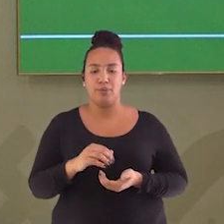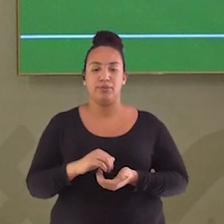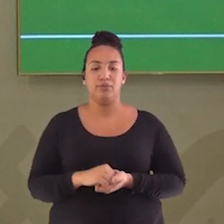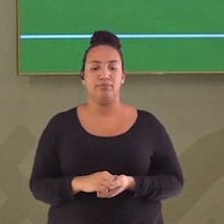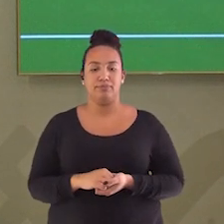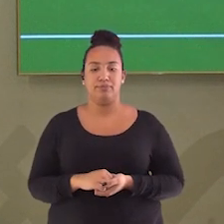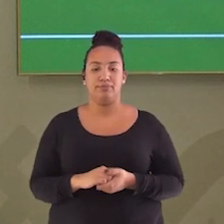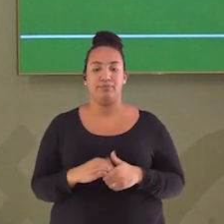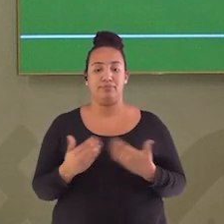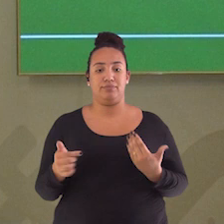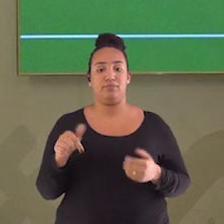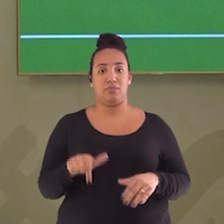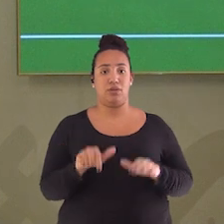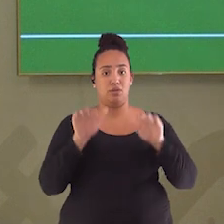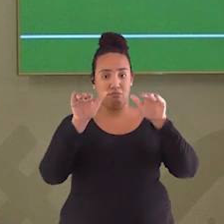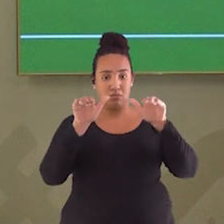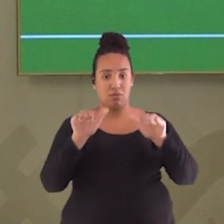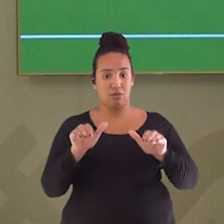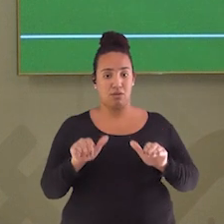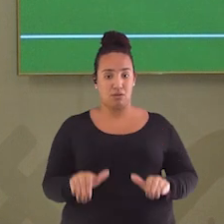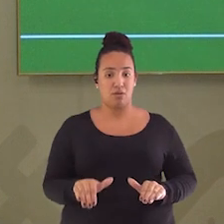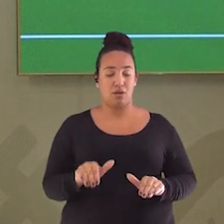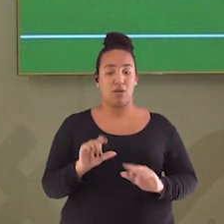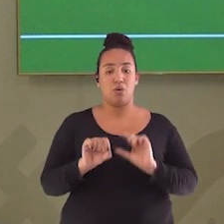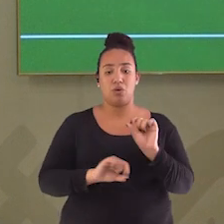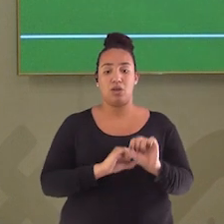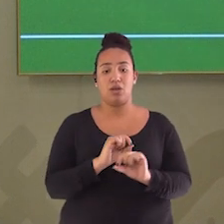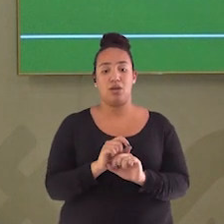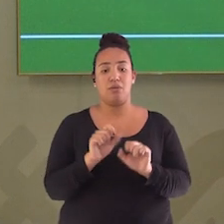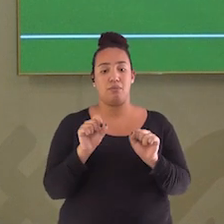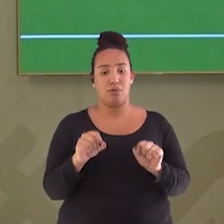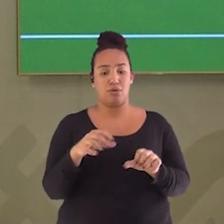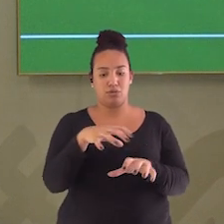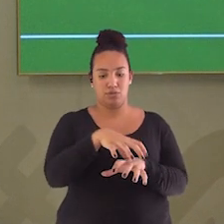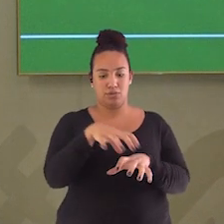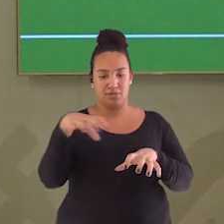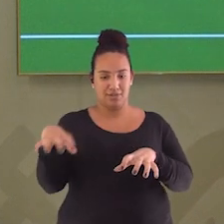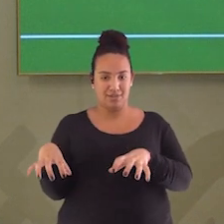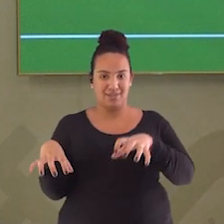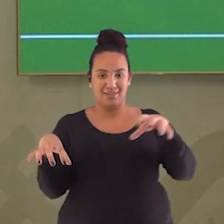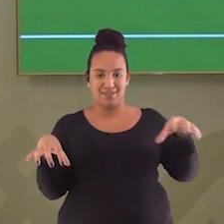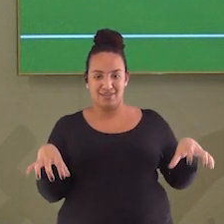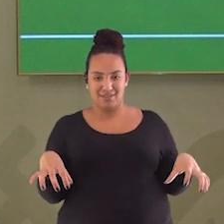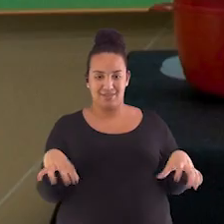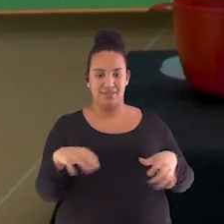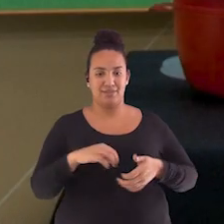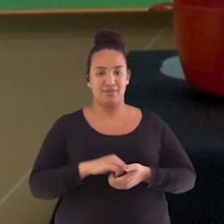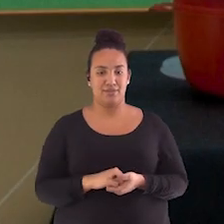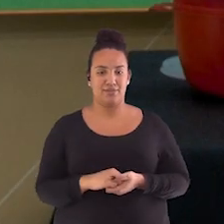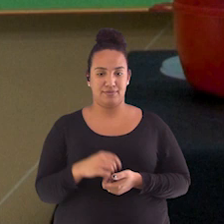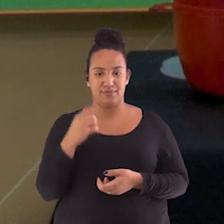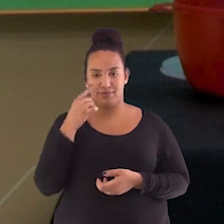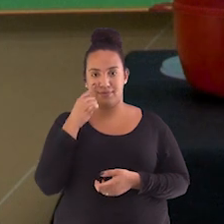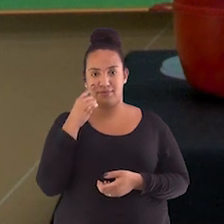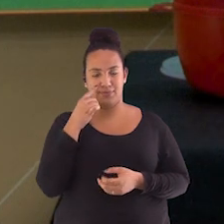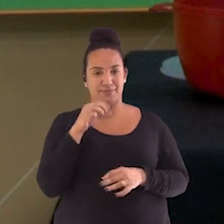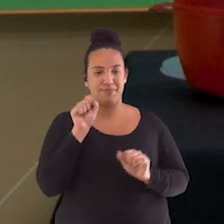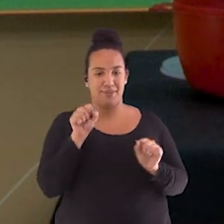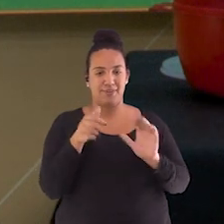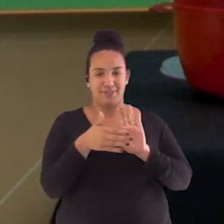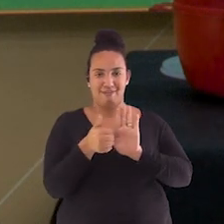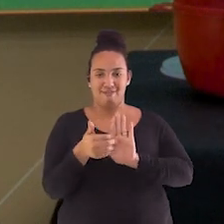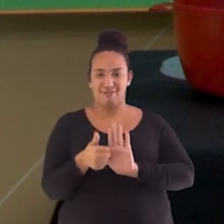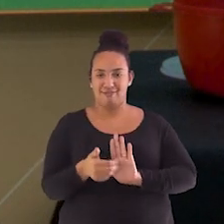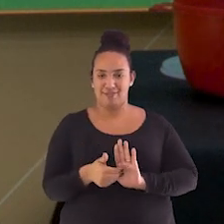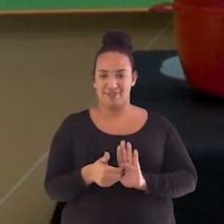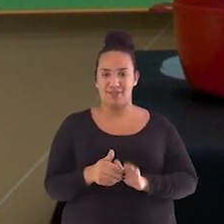nossa composteira, ela é modular. Ou seja, ela pode se dividir novamente. Eu posso tirar o pote 1 aqui, posso tirar o pote 2, tá? E